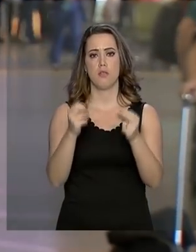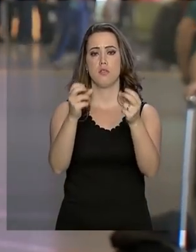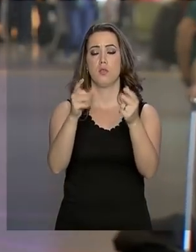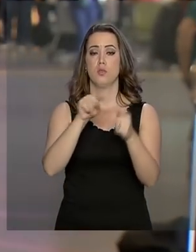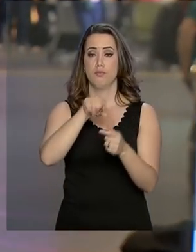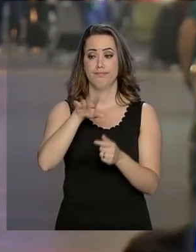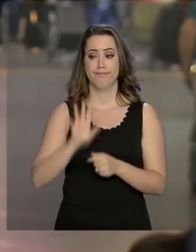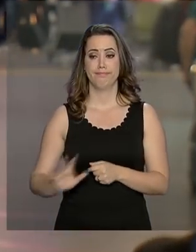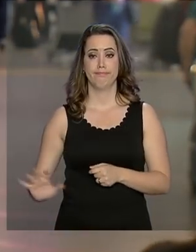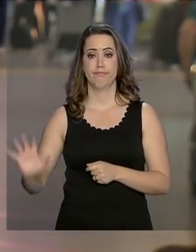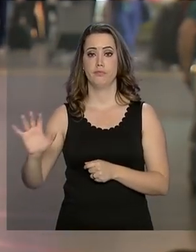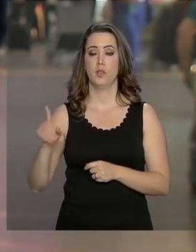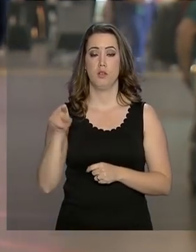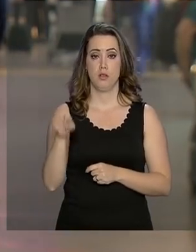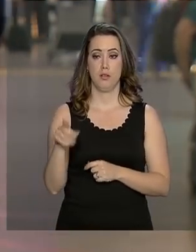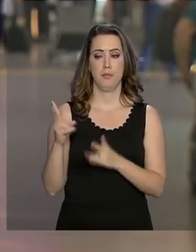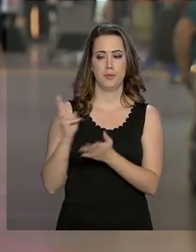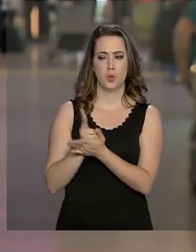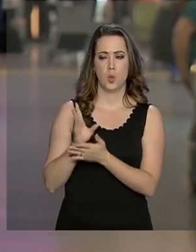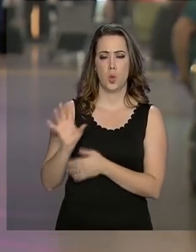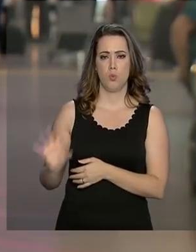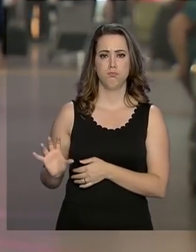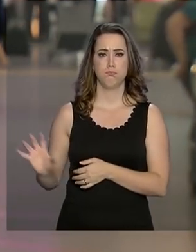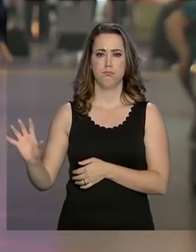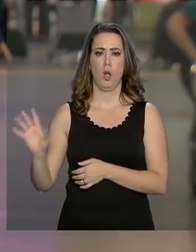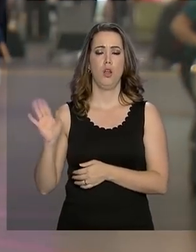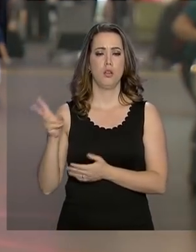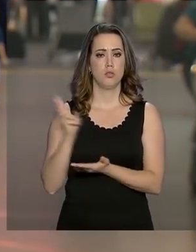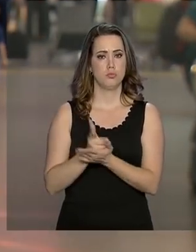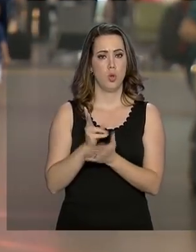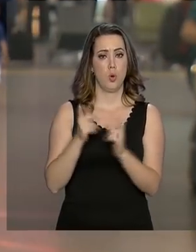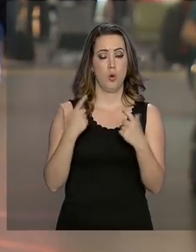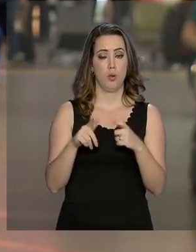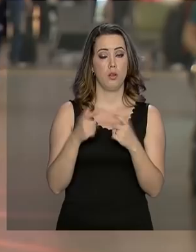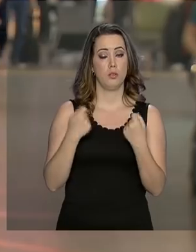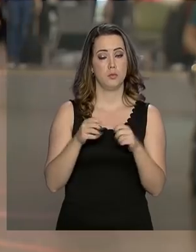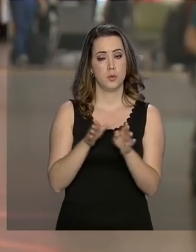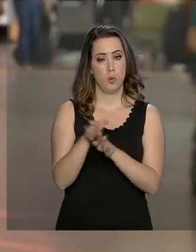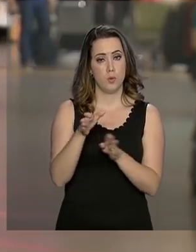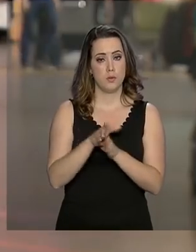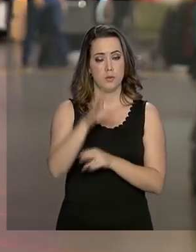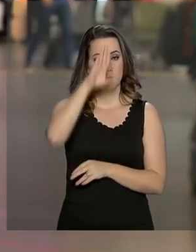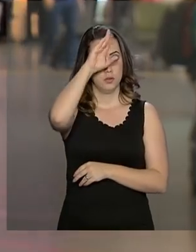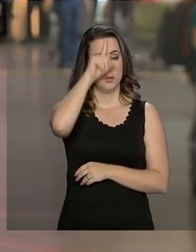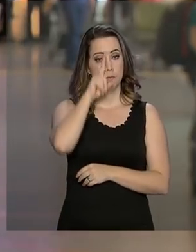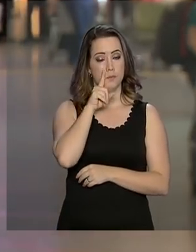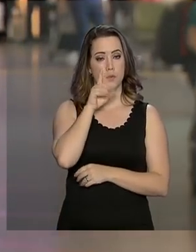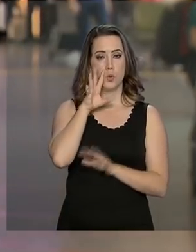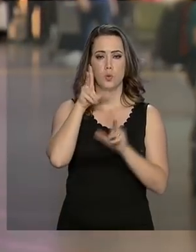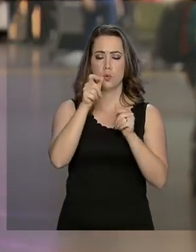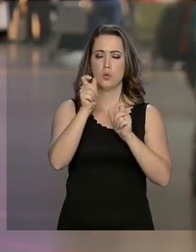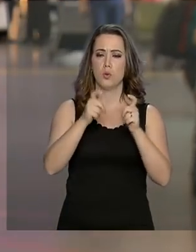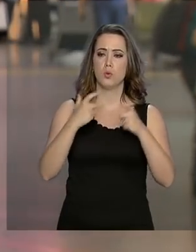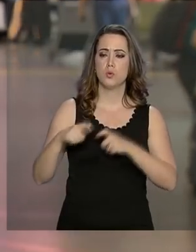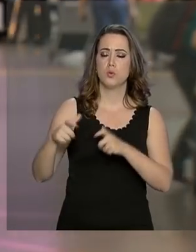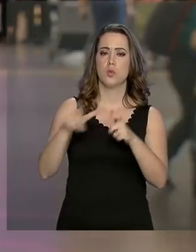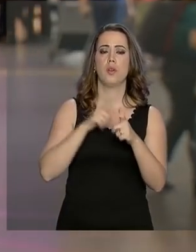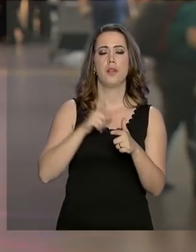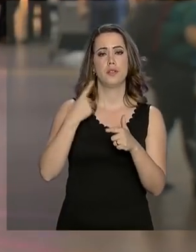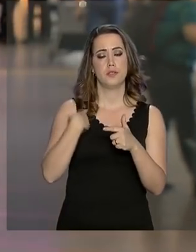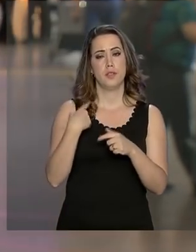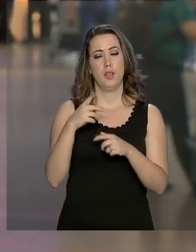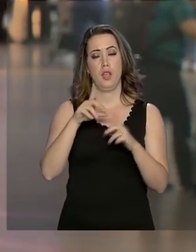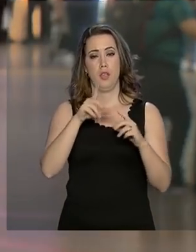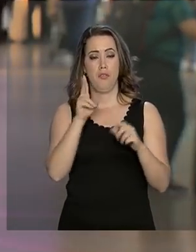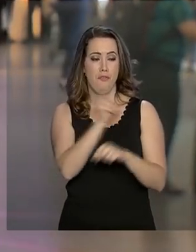regiões. Apesar dessas localidades já fazerem parte da área de recomendação para a vacina, todas ainda registram